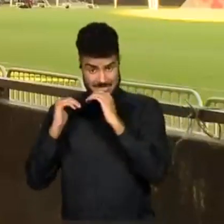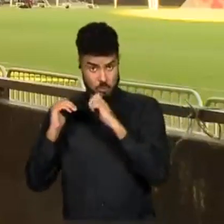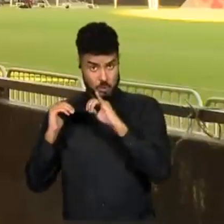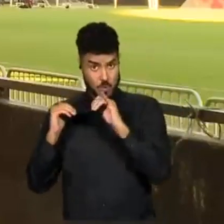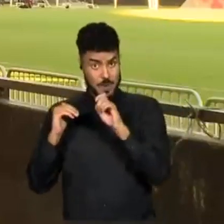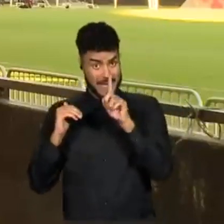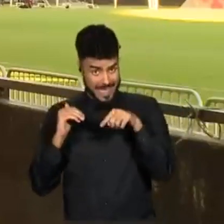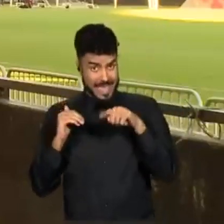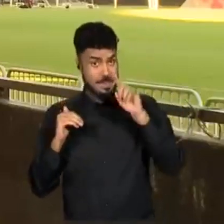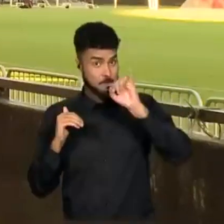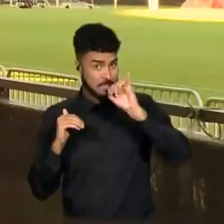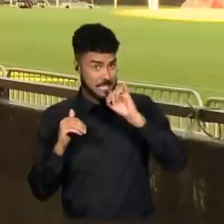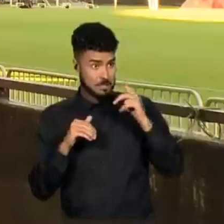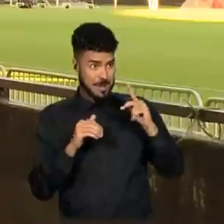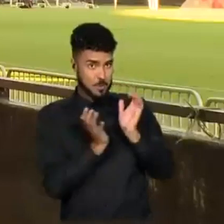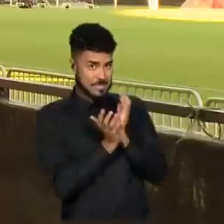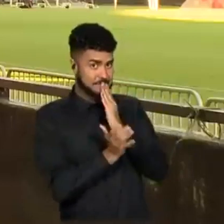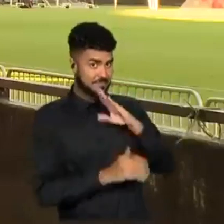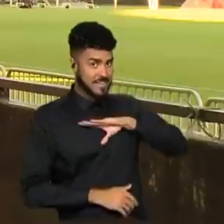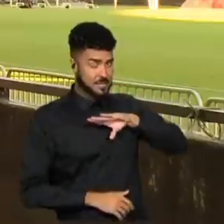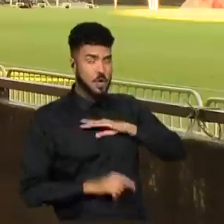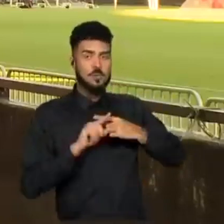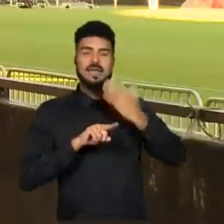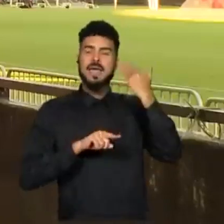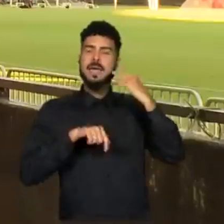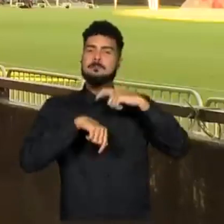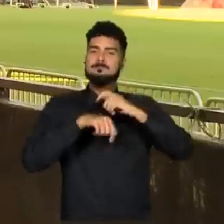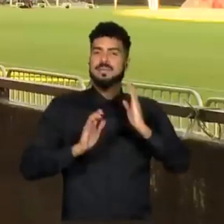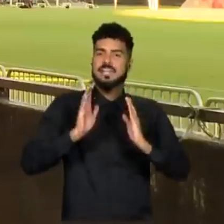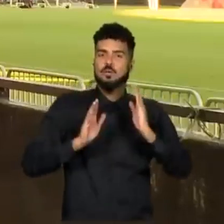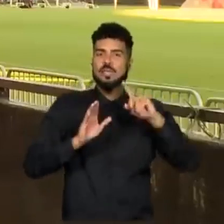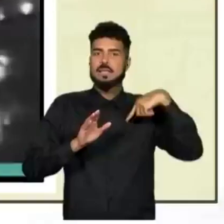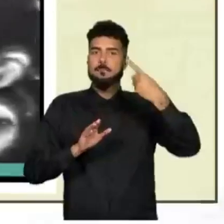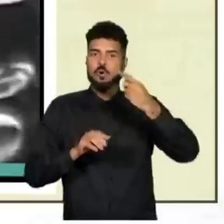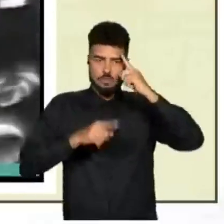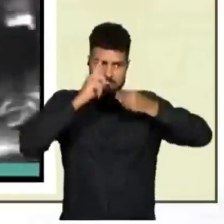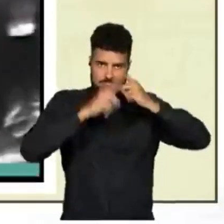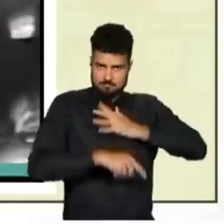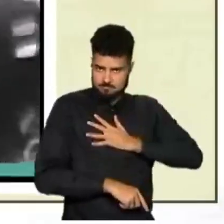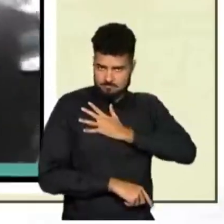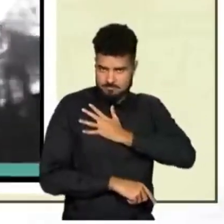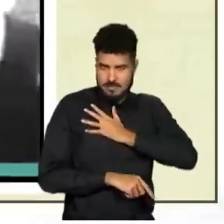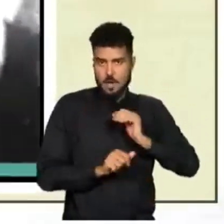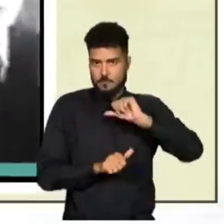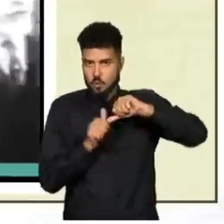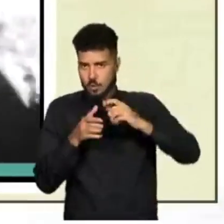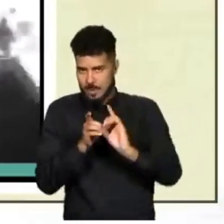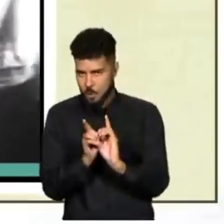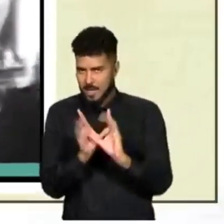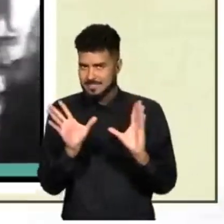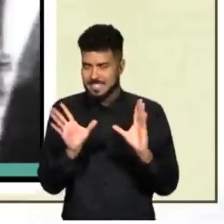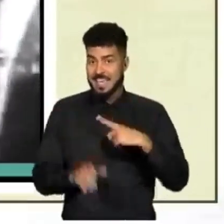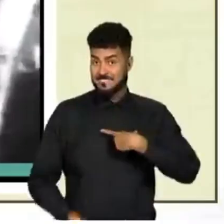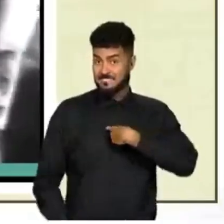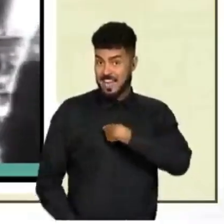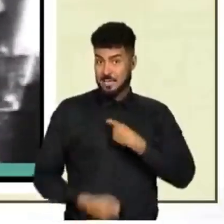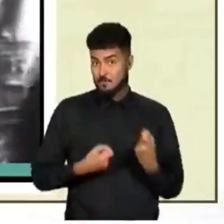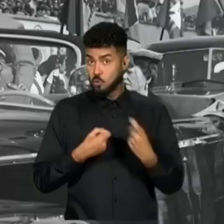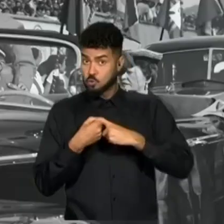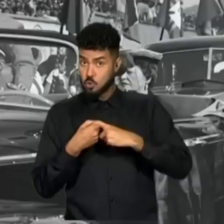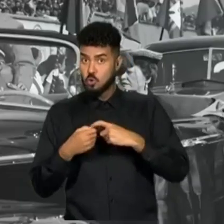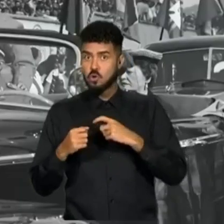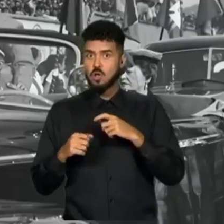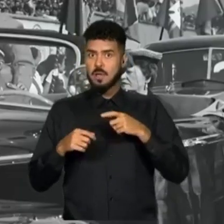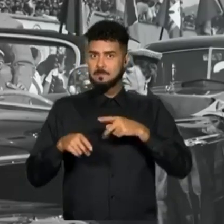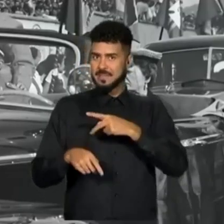pra poder chegar no estádio, e São Januário ficaria pronto mais rapidamente, e a 777, volta a falar, ela paga aluguel de um milhão